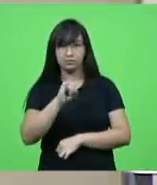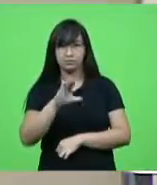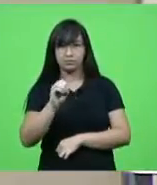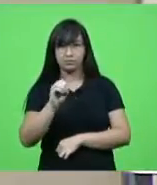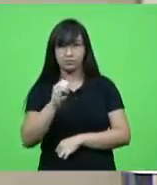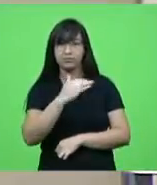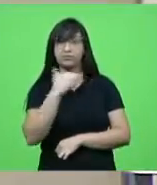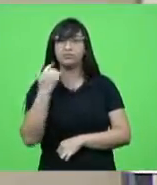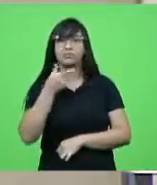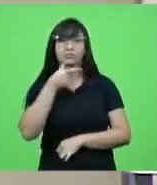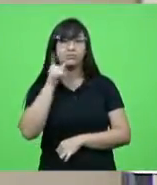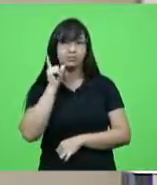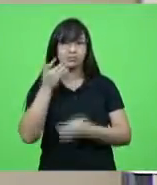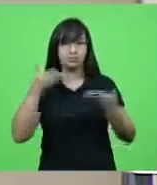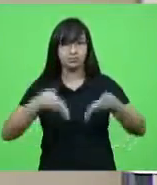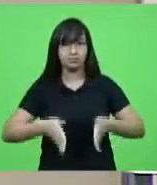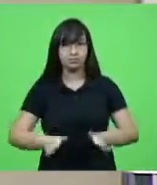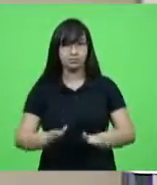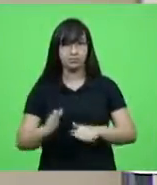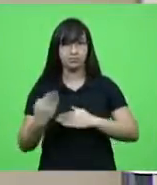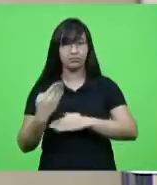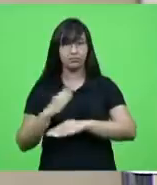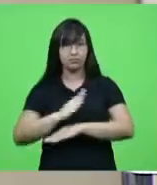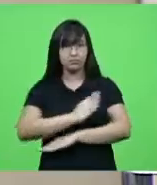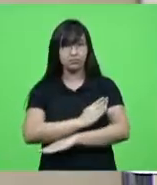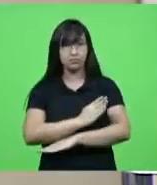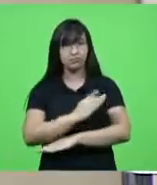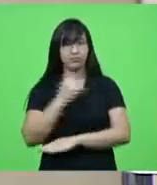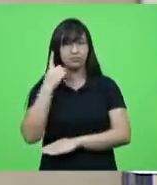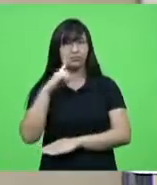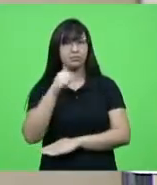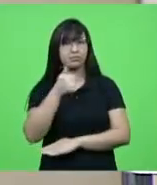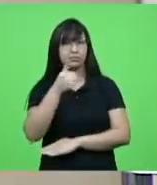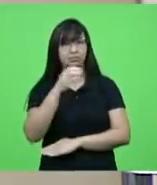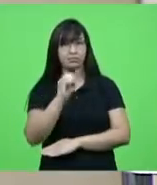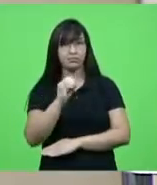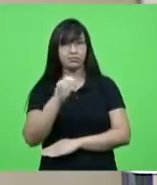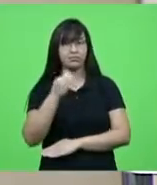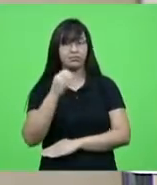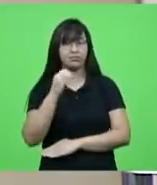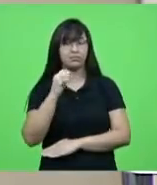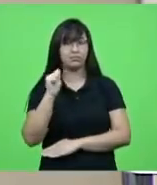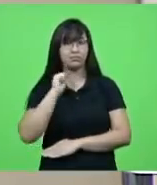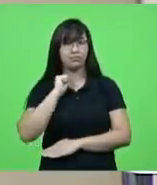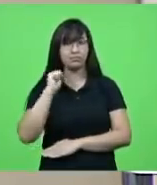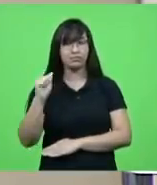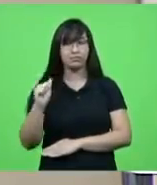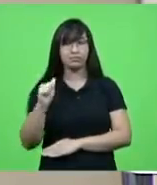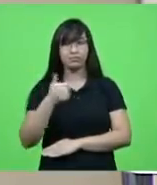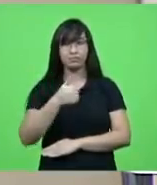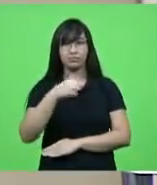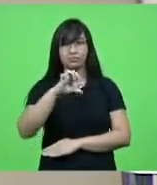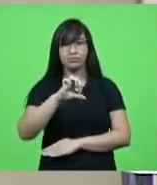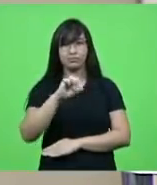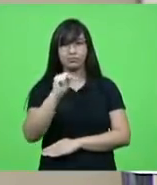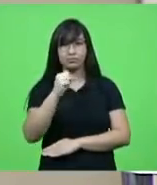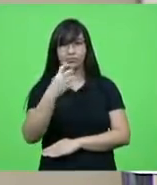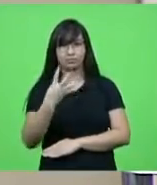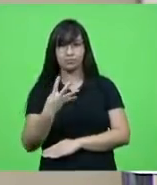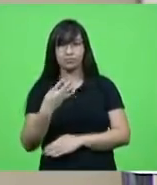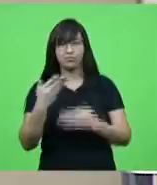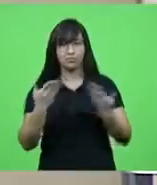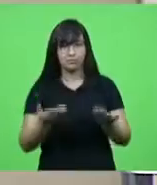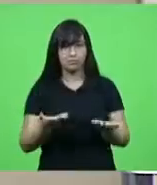Goulart nasceu em Tubarão em 10 de abril de 1954. Formado como técnico agrícola, construiu